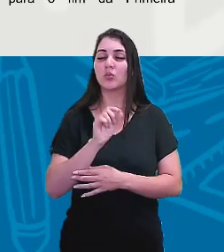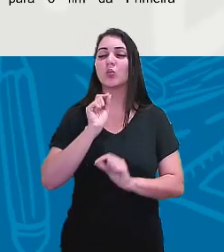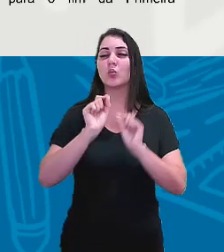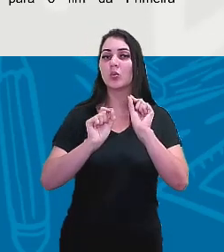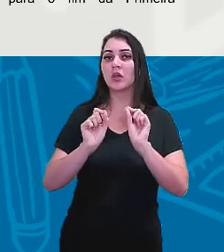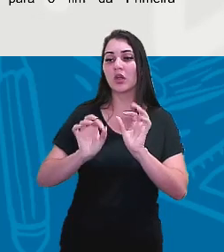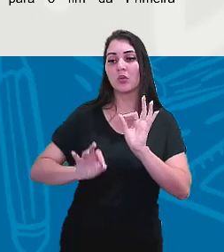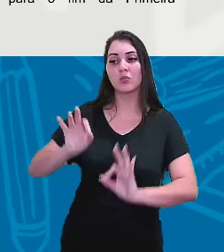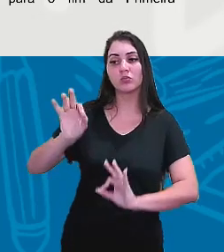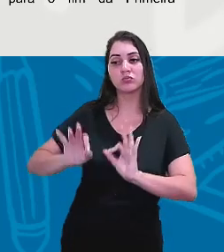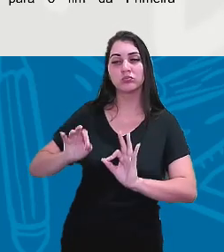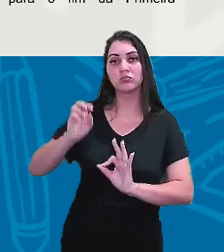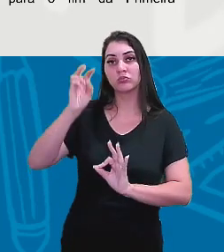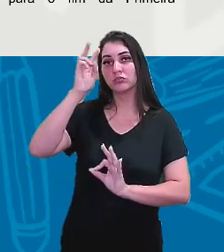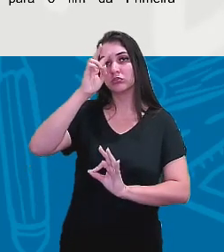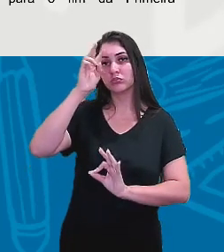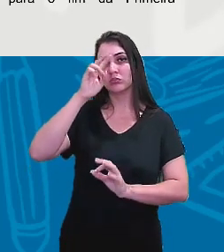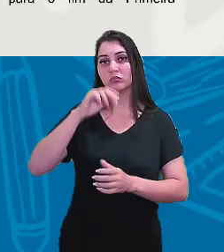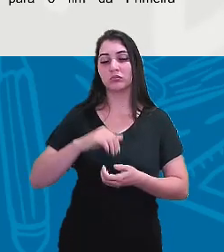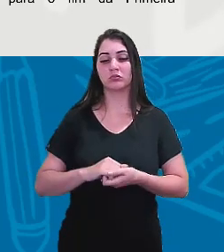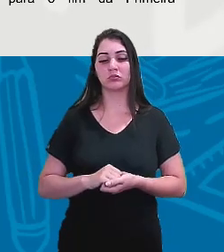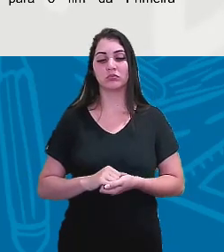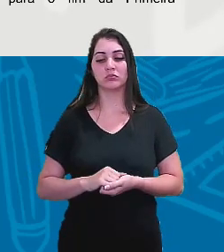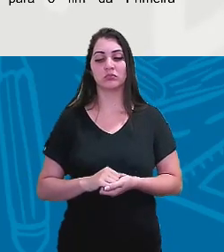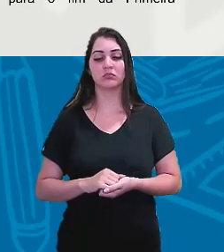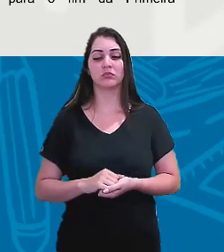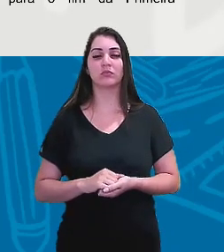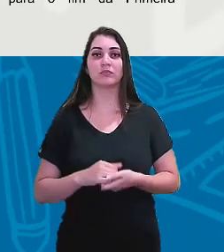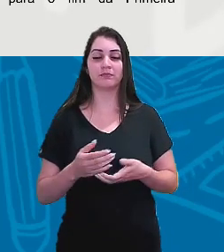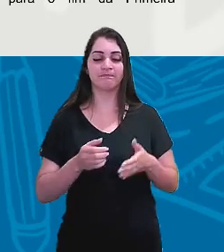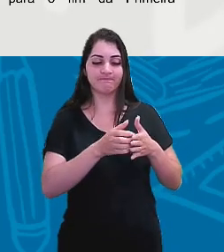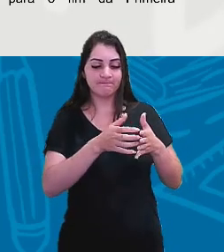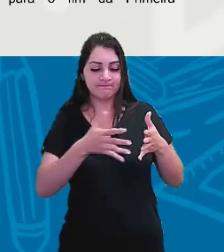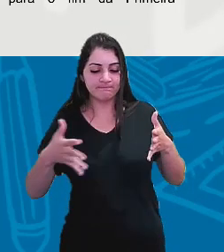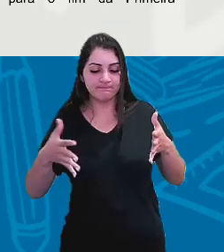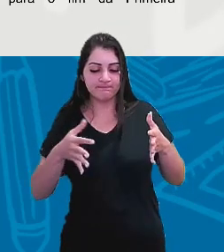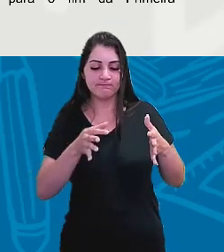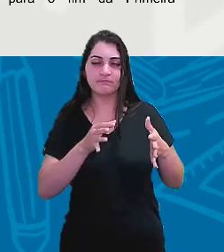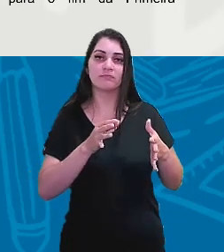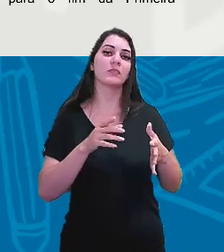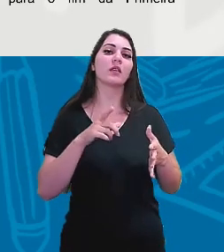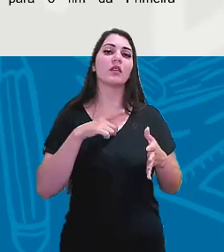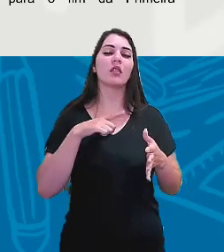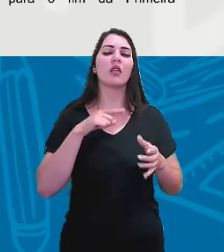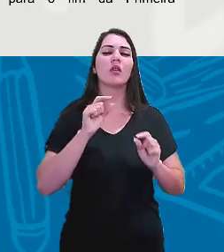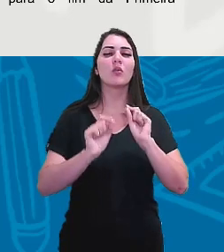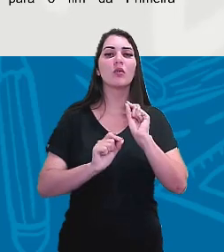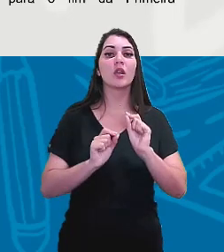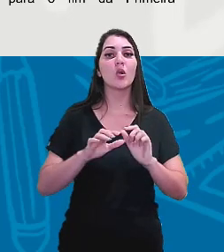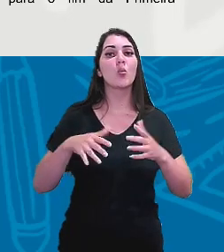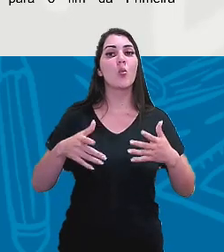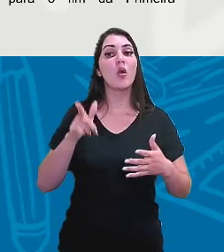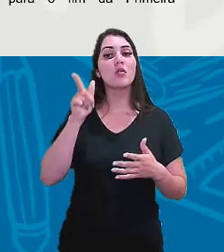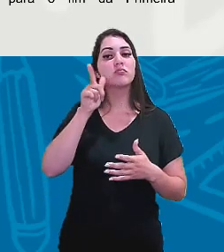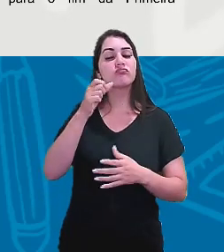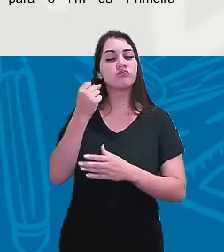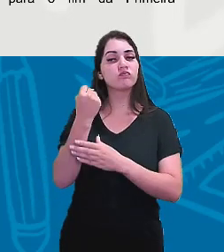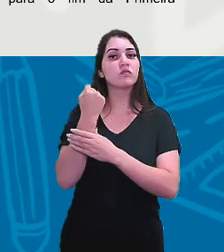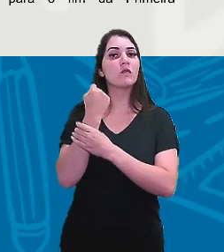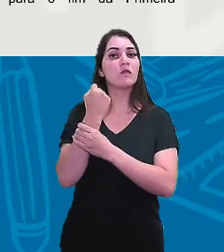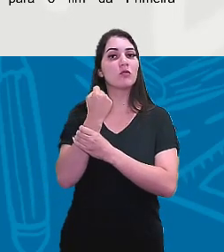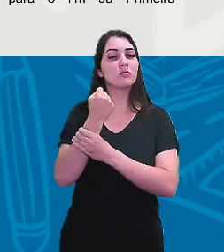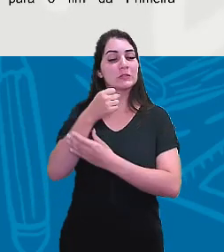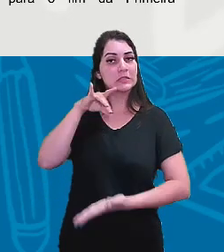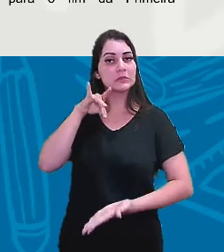em tempos, para a gente se situar. Essa institucionalização, quando ela ganha força e se